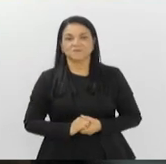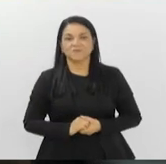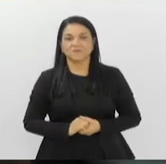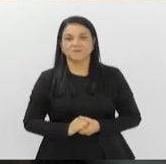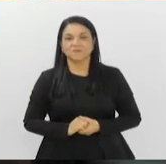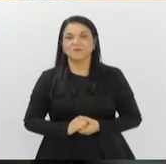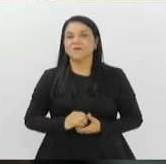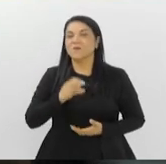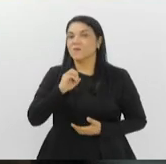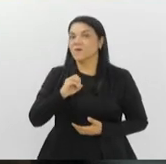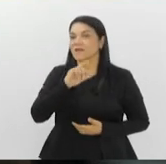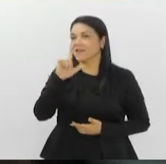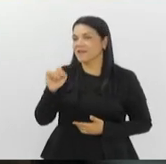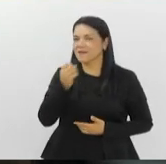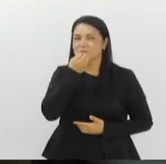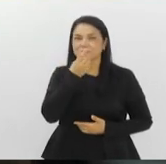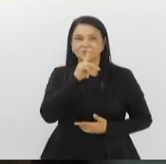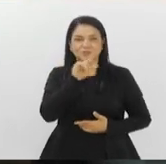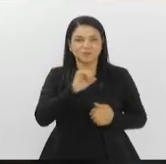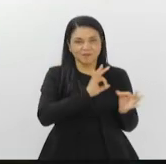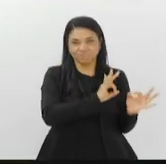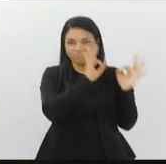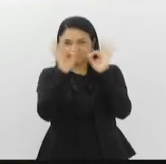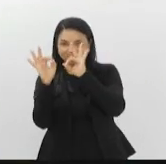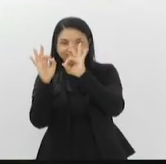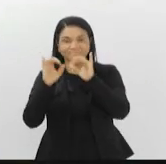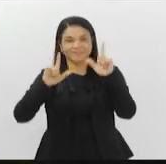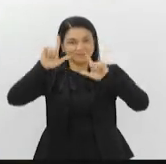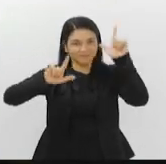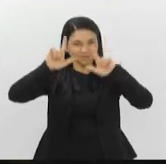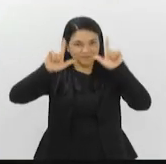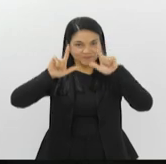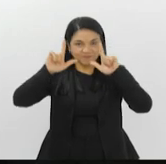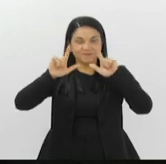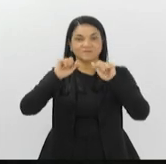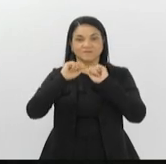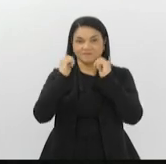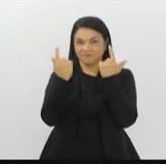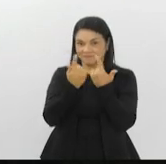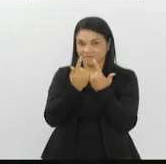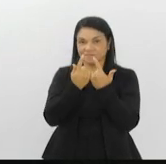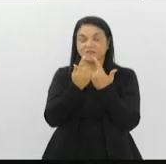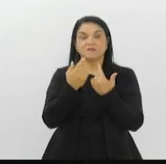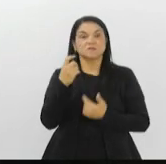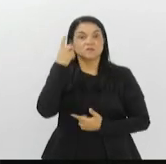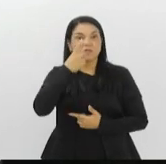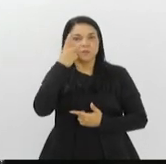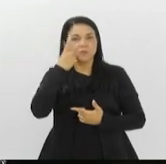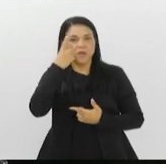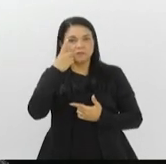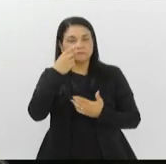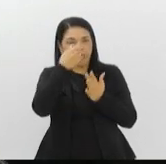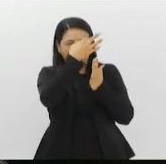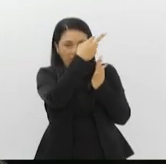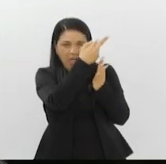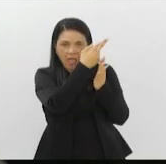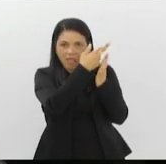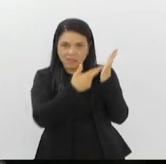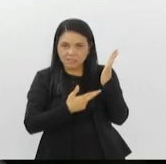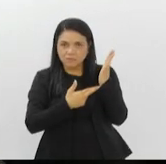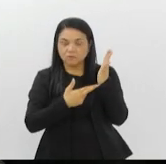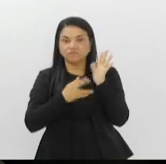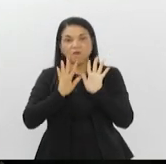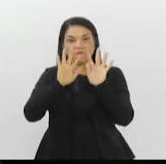Olá, bom dia, Vicente. Bom dia a todos que acompanham a TV Alerj. Os parlamentares vão analisar a redação final de um projeto de lei da deputada